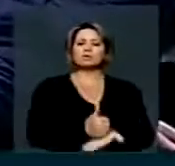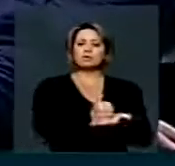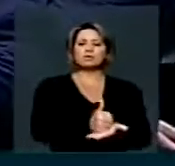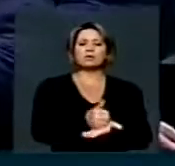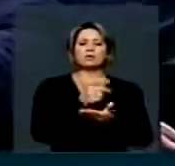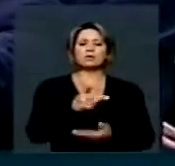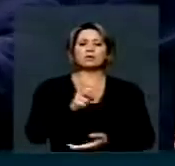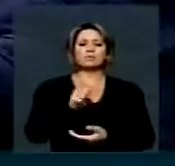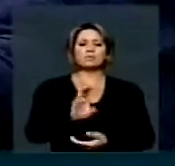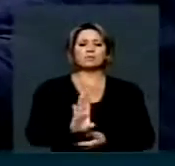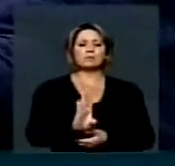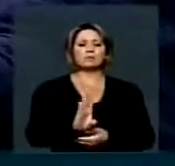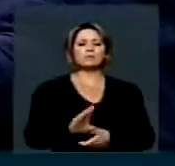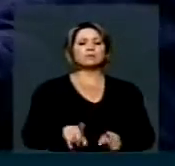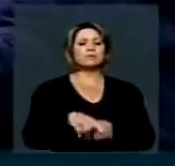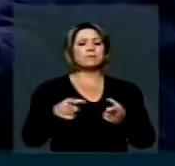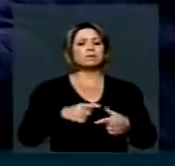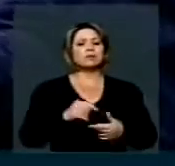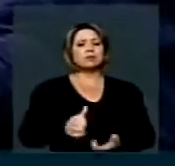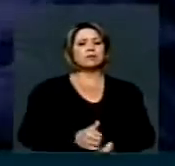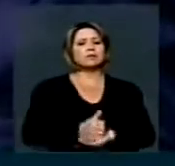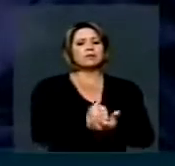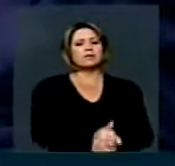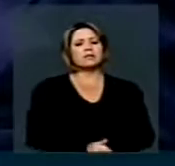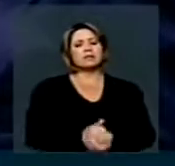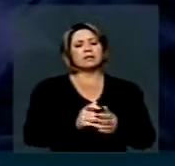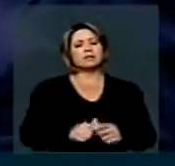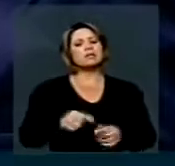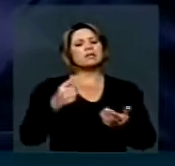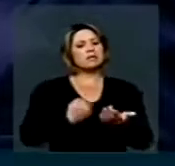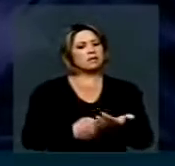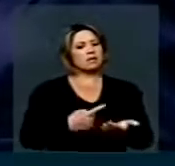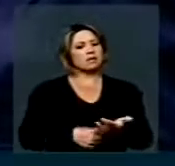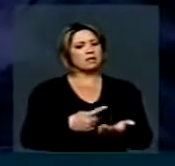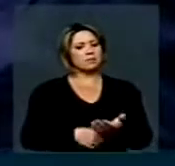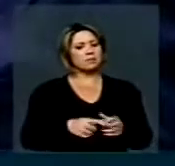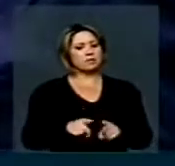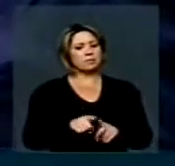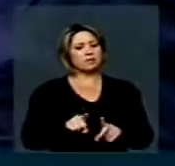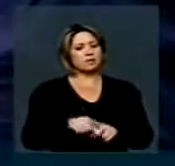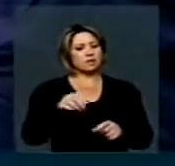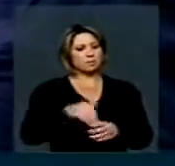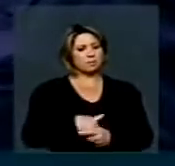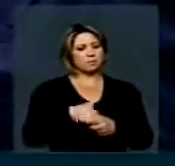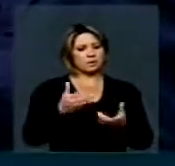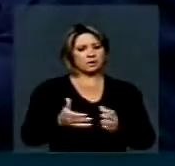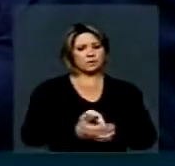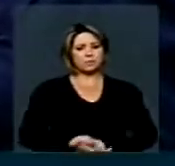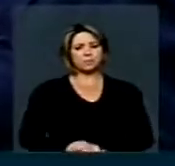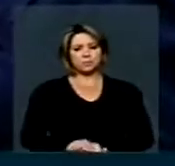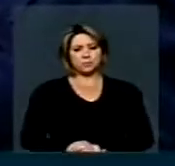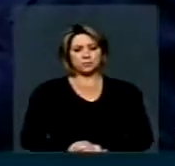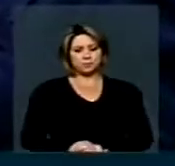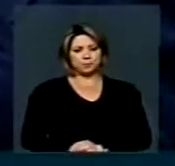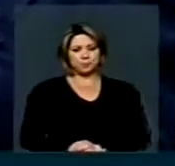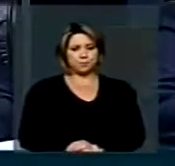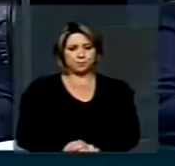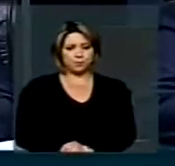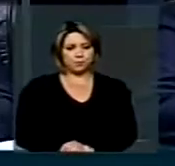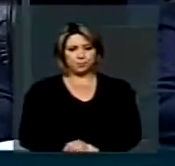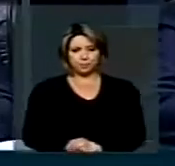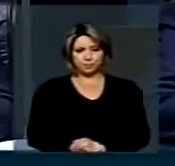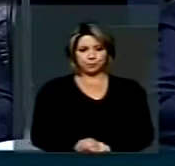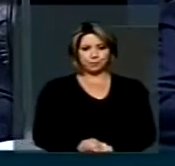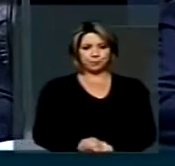PSB. Nós estamos aqui dando acordo para isso, para votarmos essa matéria. Sr. Presidente, o deputado Beto